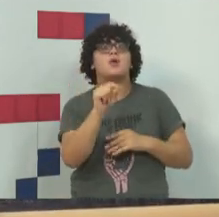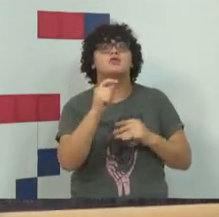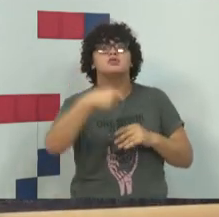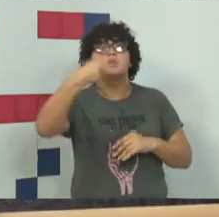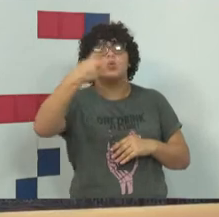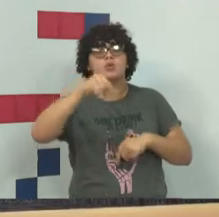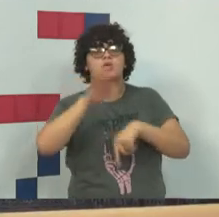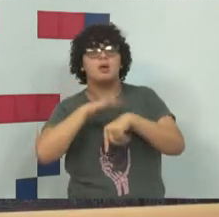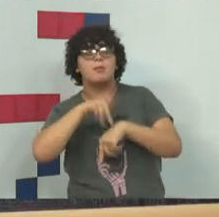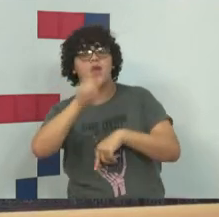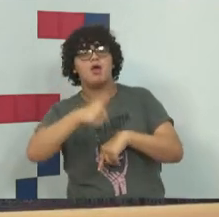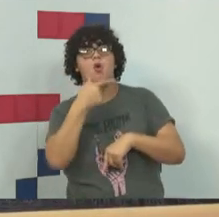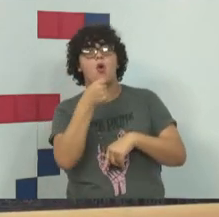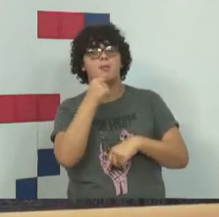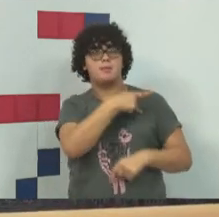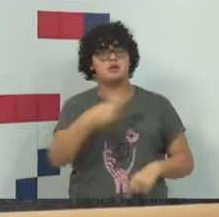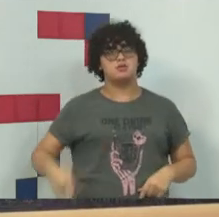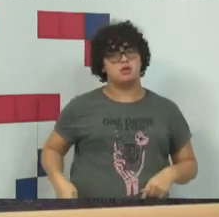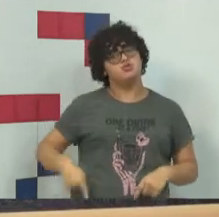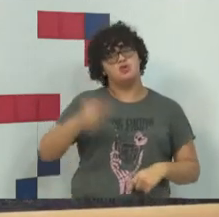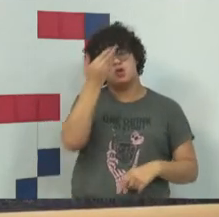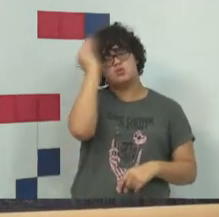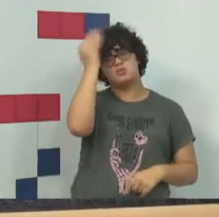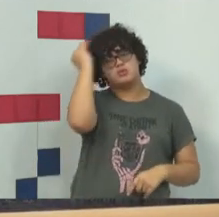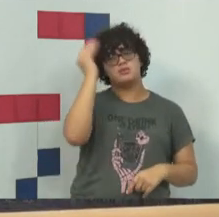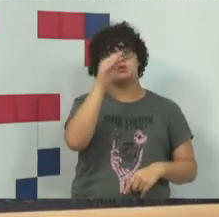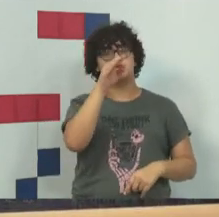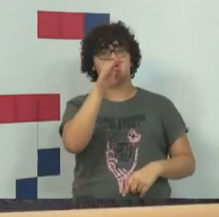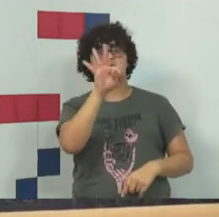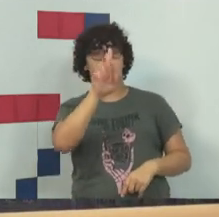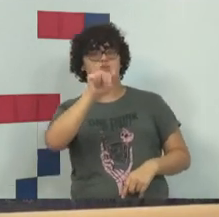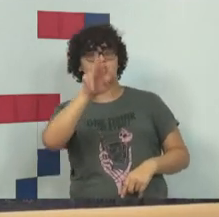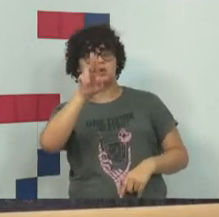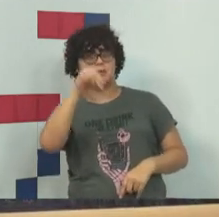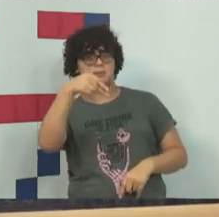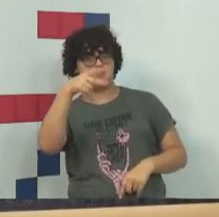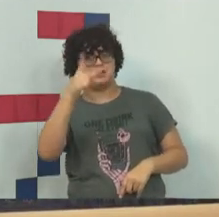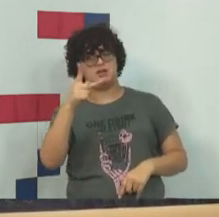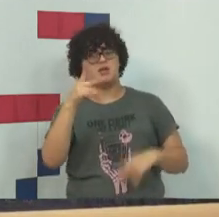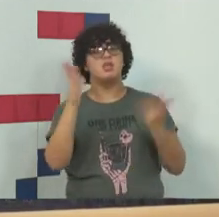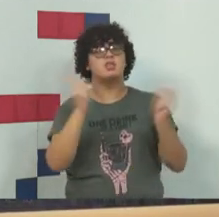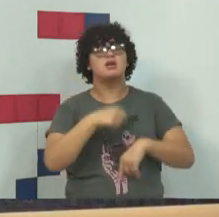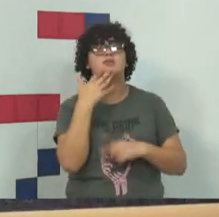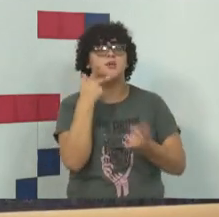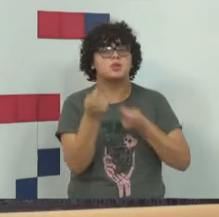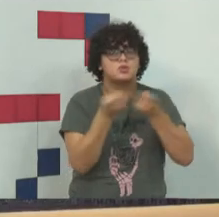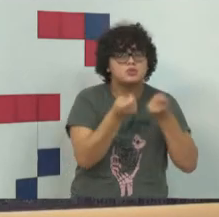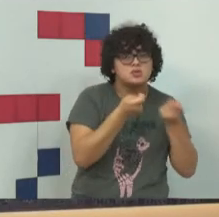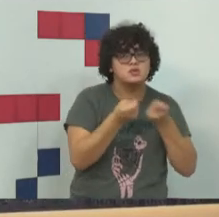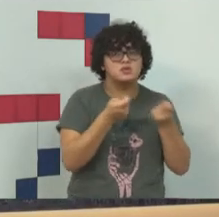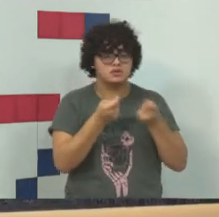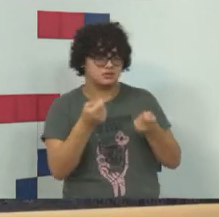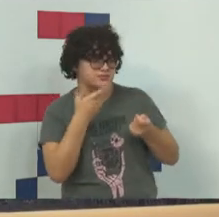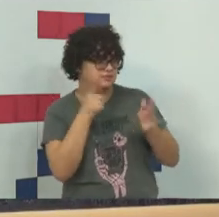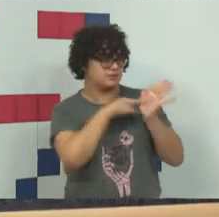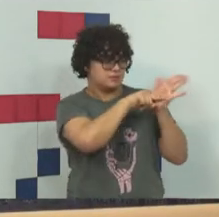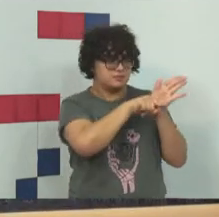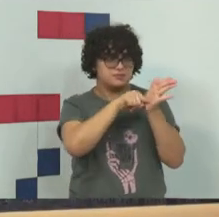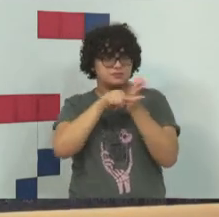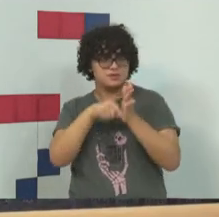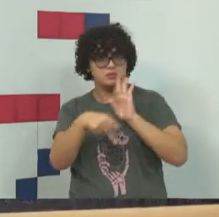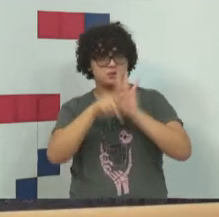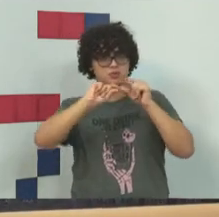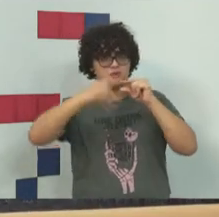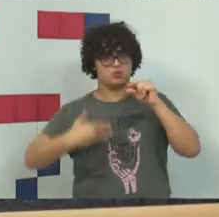da campanha do Donald Trump, se chegou à conclusão de que havia pessoas que controlavam os algoritmos de pesquisa dos indexadores